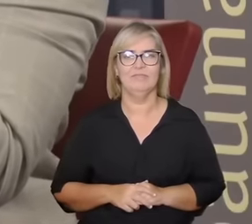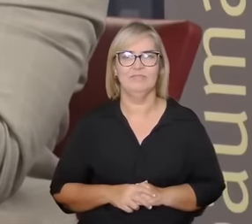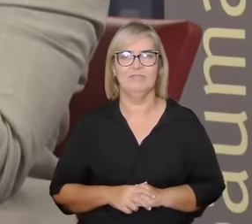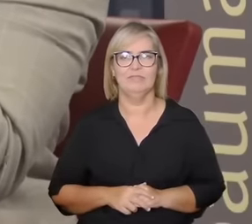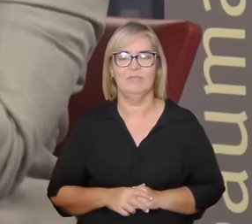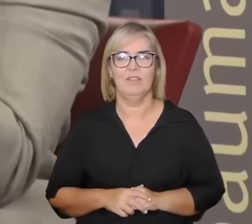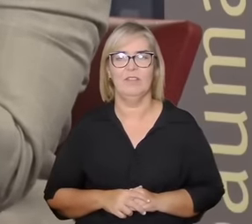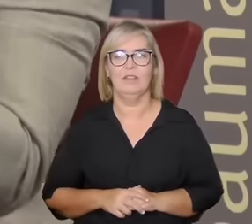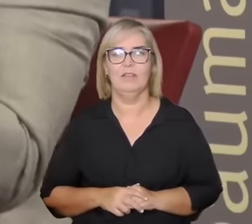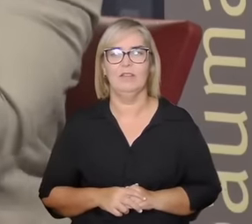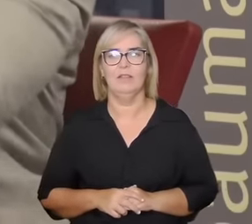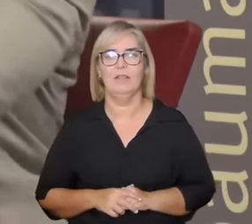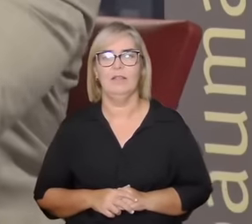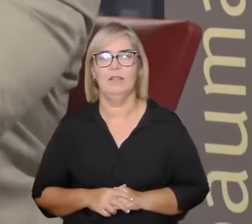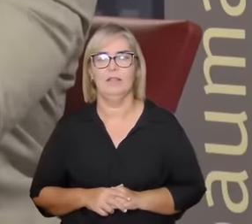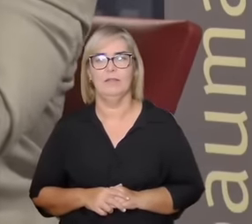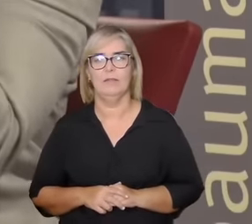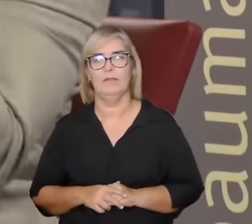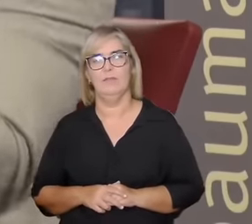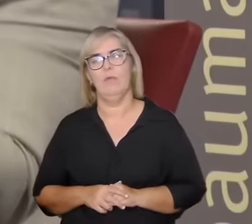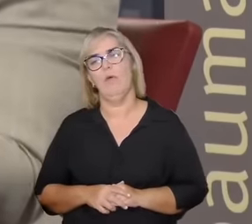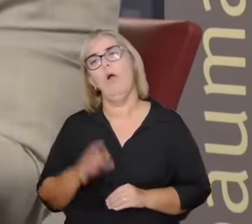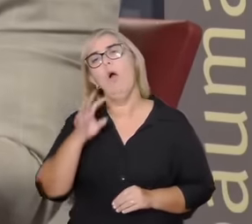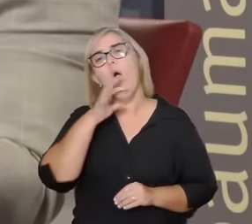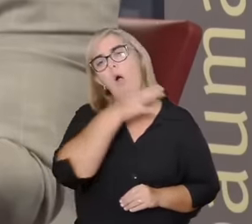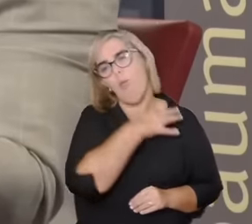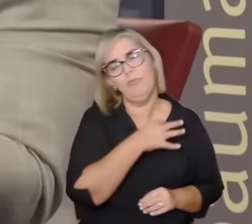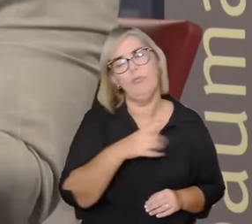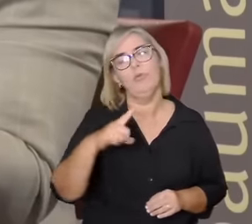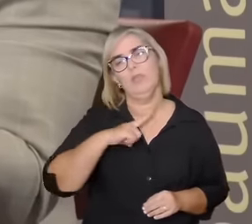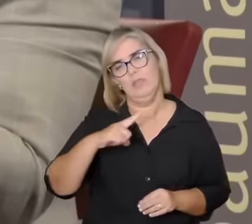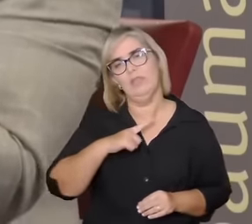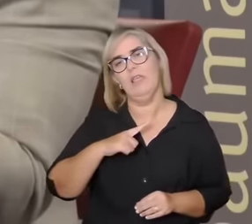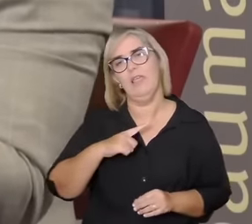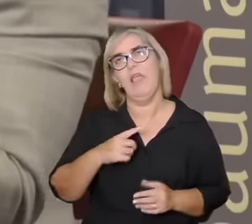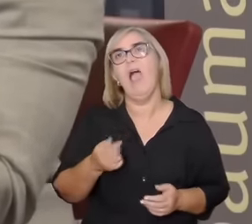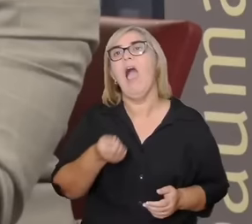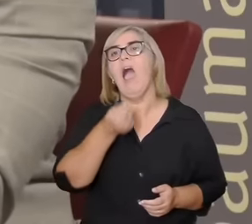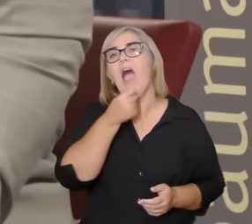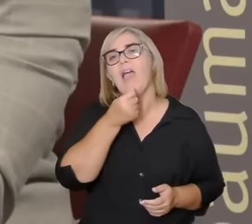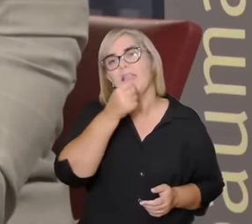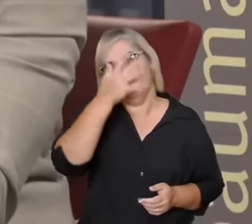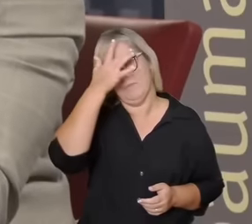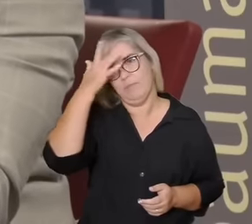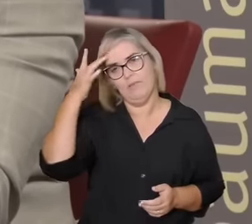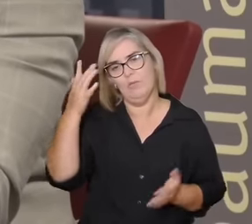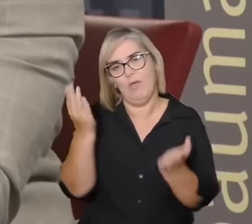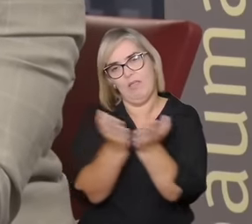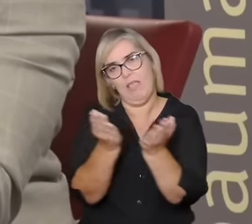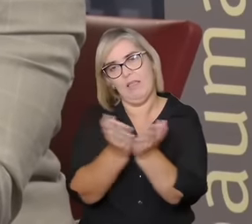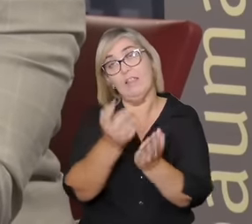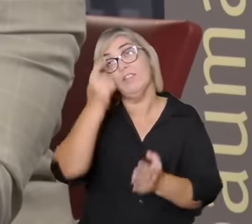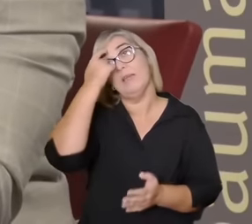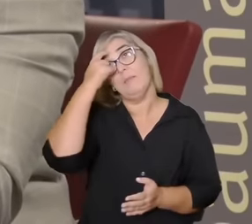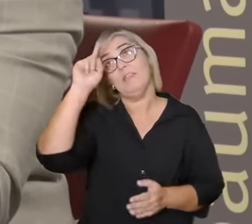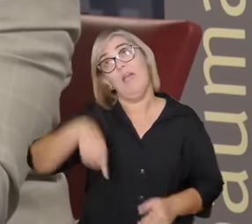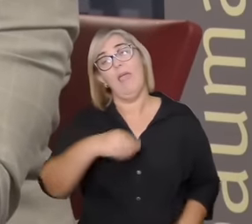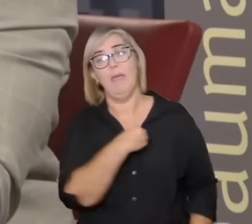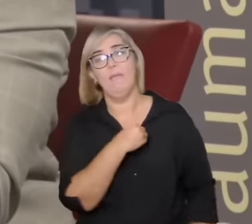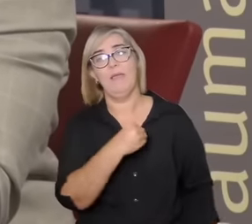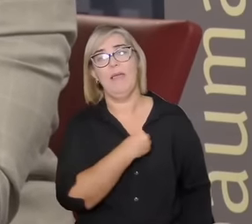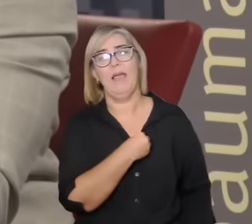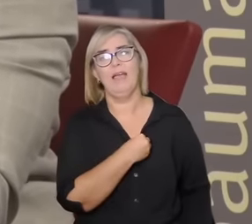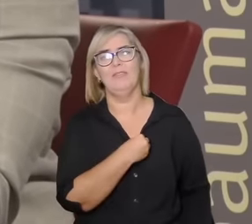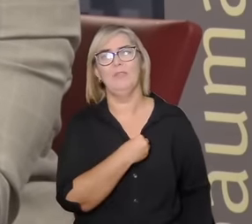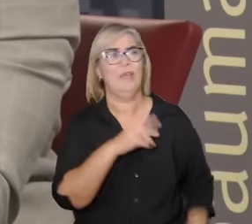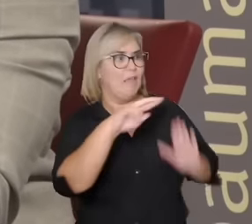da ordem óbvio que tem cristãos que estão pensando isso mas não é norma me parece acho que tem uma cis